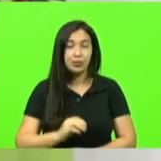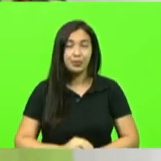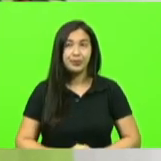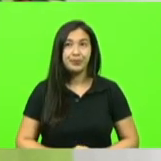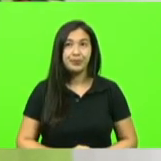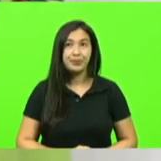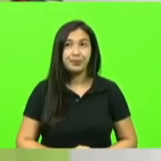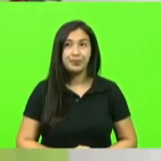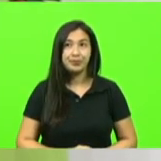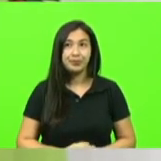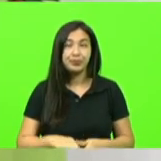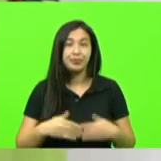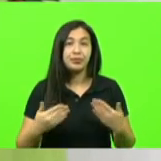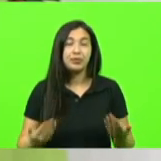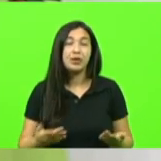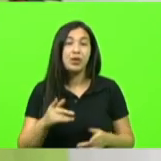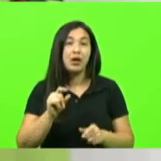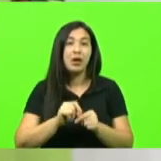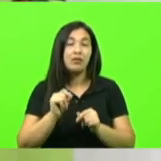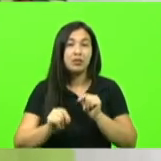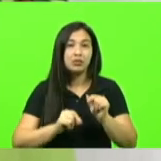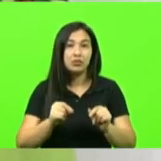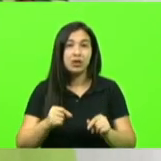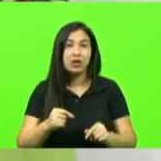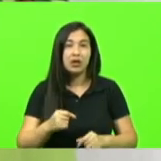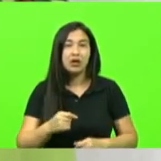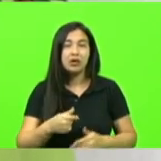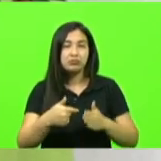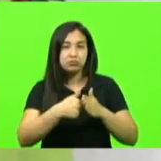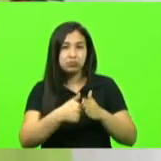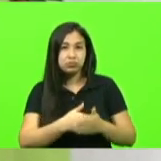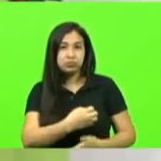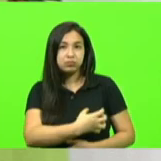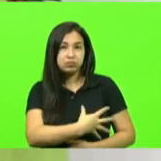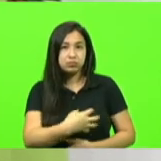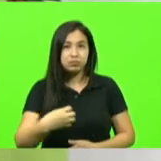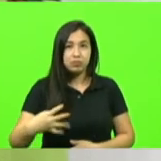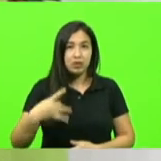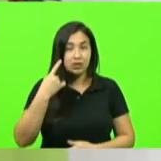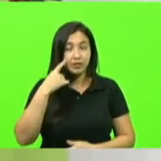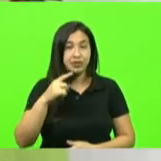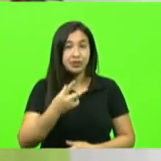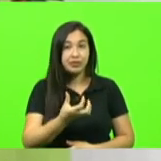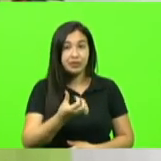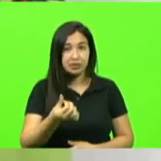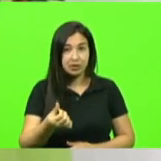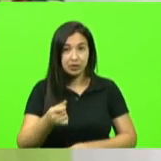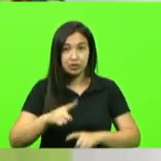então ela fez o exame 26 de julho com dor